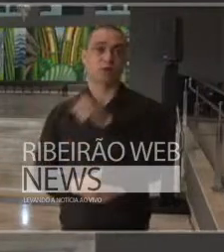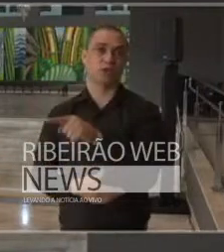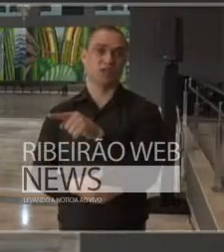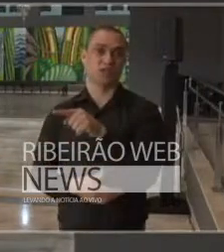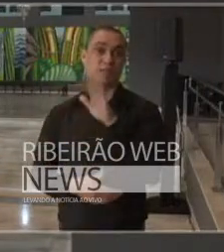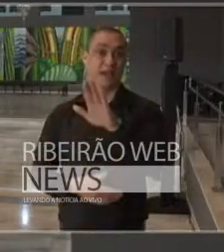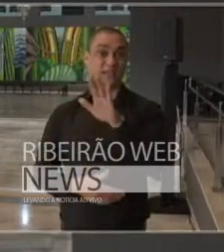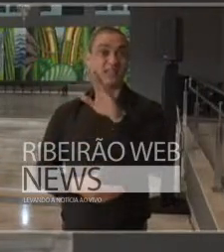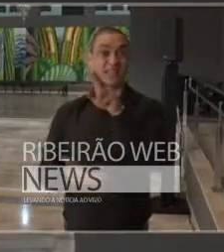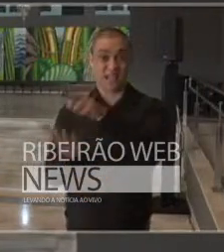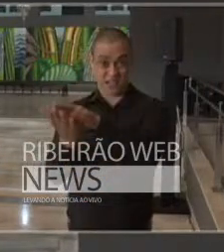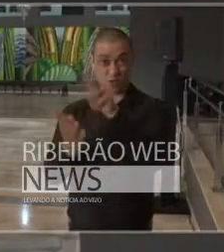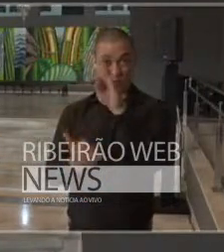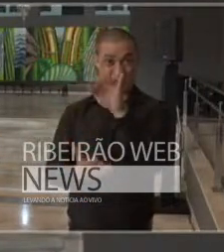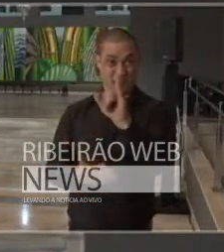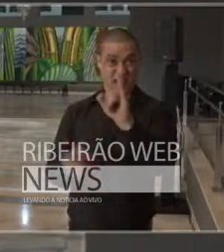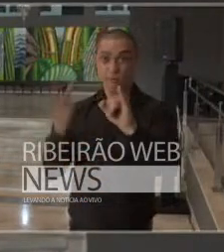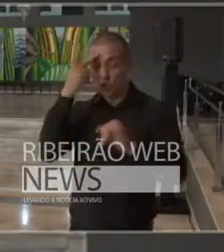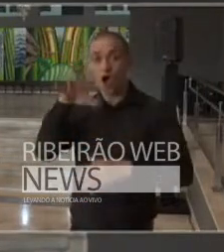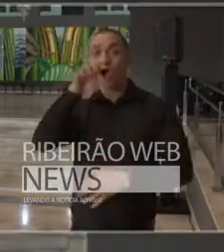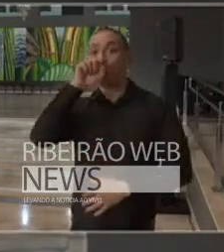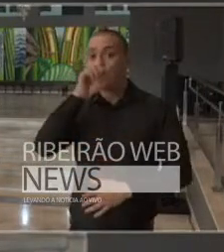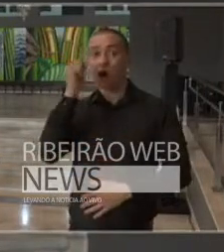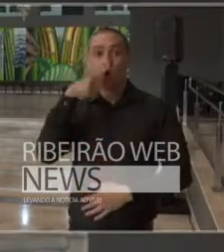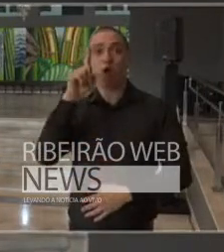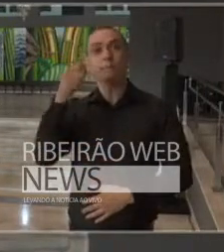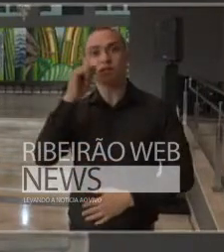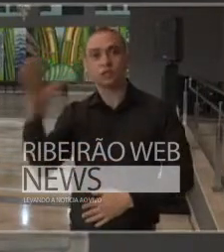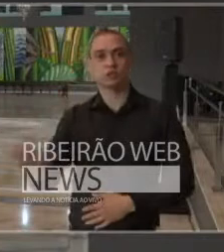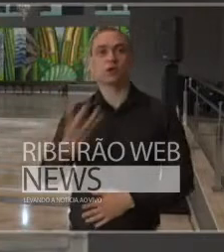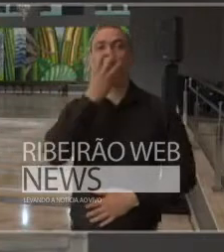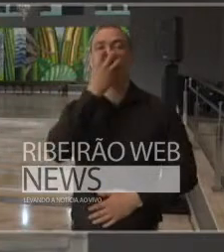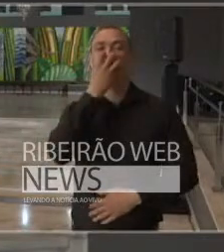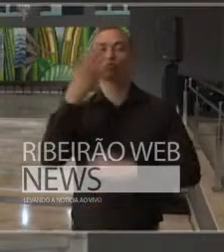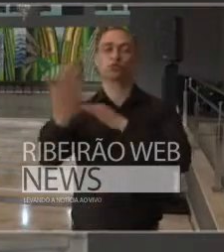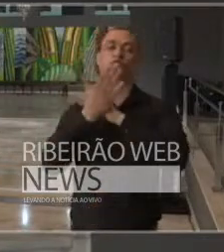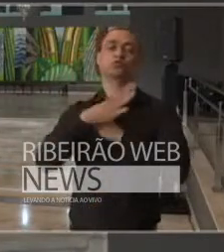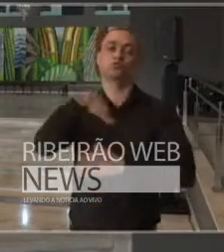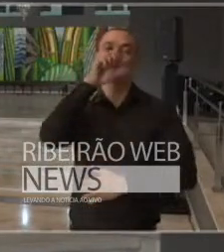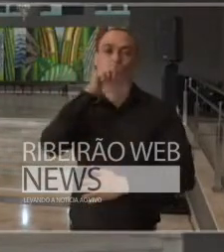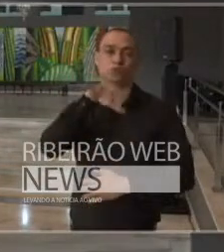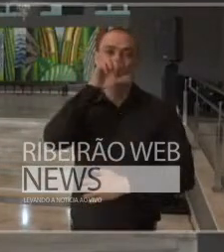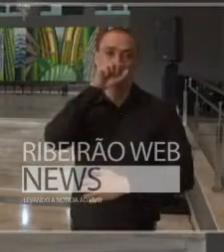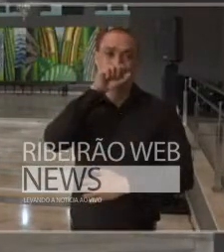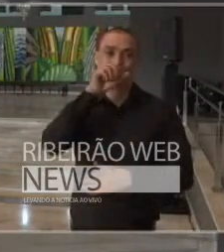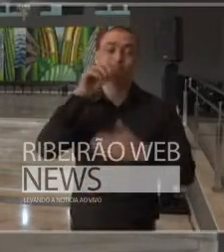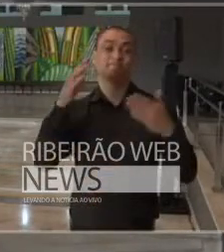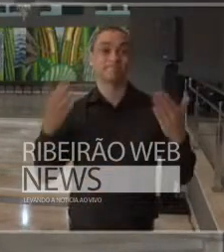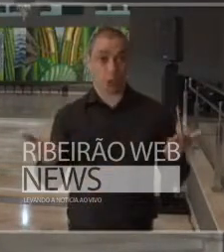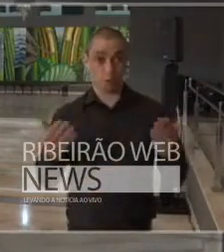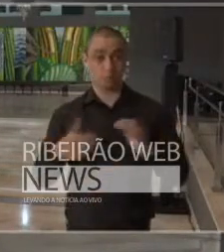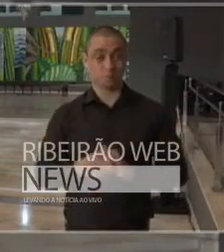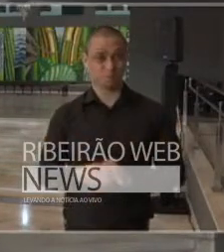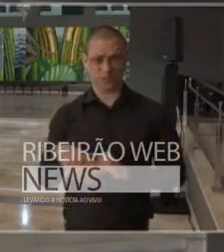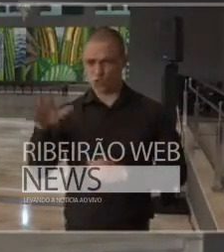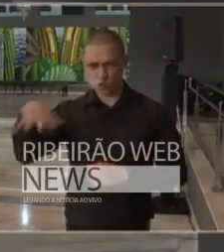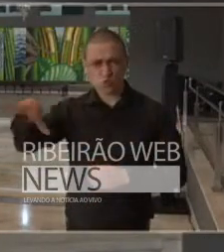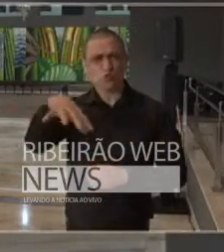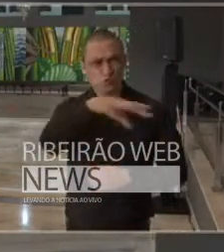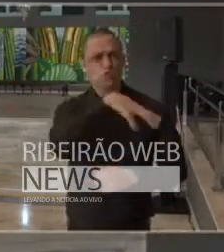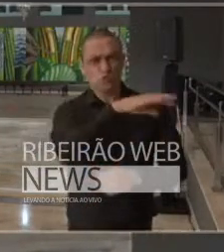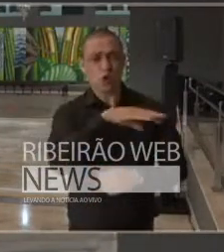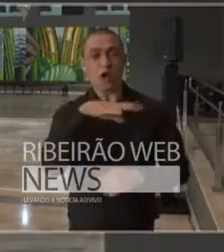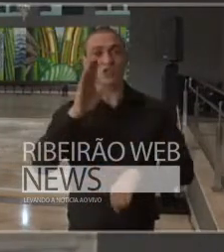intensiva para tratar incêndio respiratório é a ventilação mecânica então em todas essas áreas tem sido